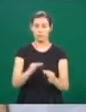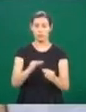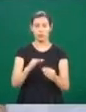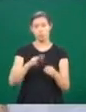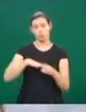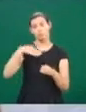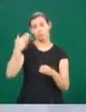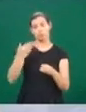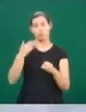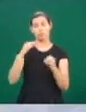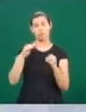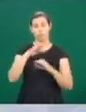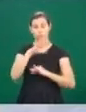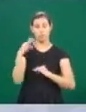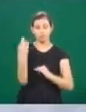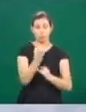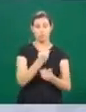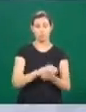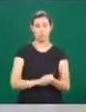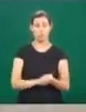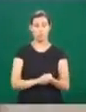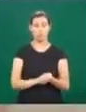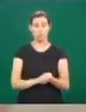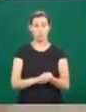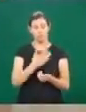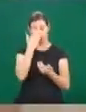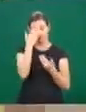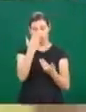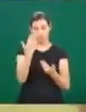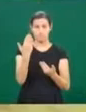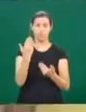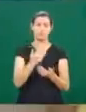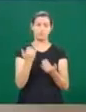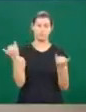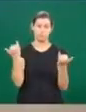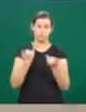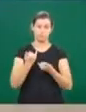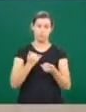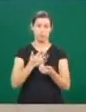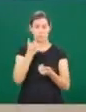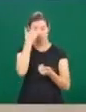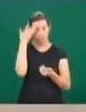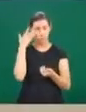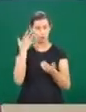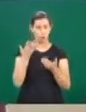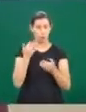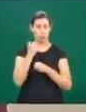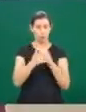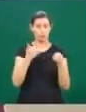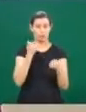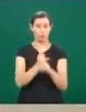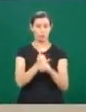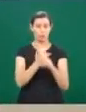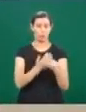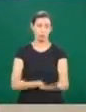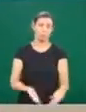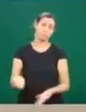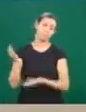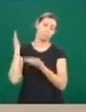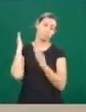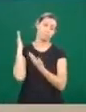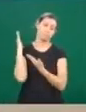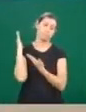profissionais técnicos e a comunidade externa. Ok, muito obrigada pelas informações. Lembrando, quem tiver interesse pode acessar a página do DA